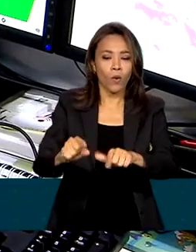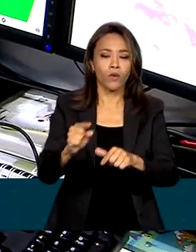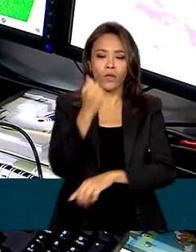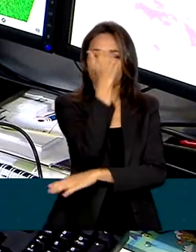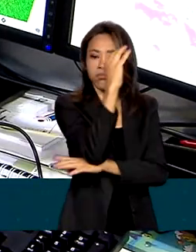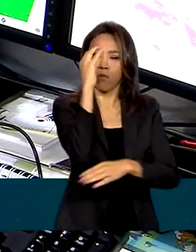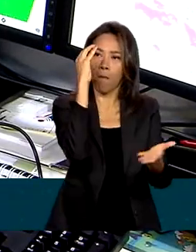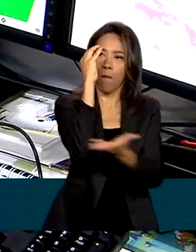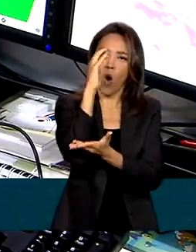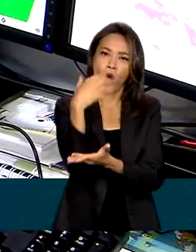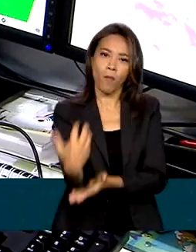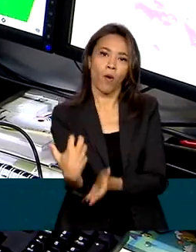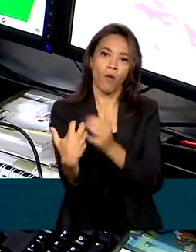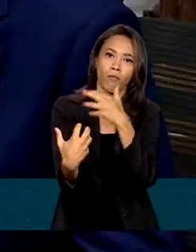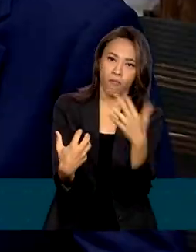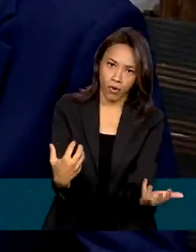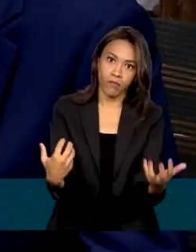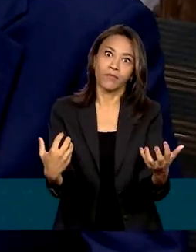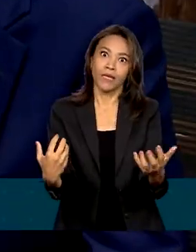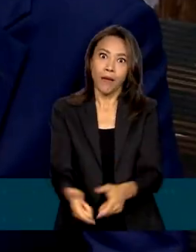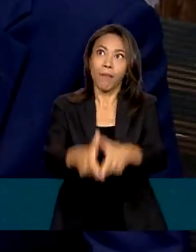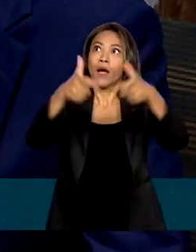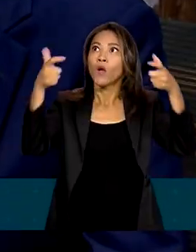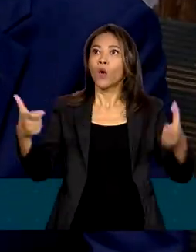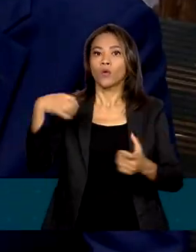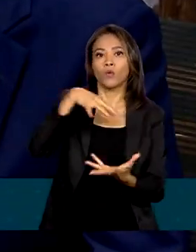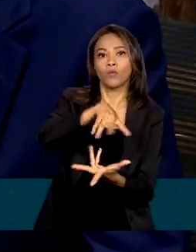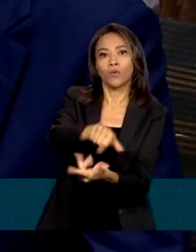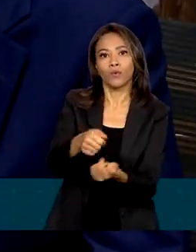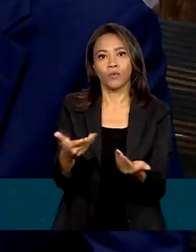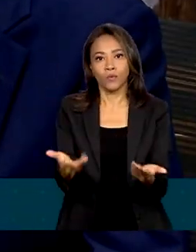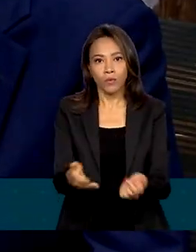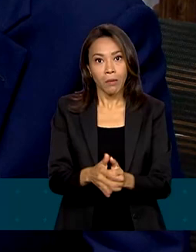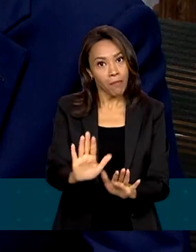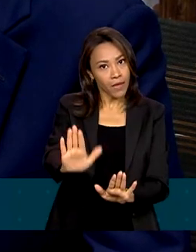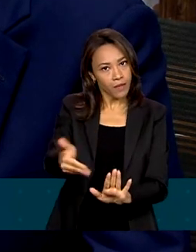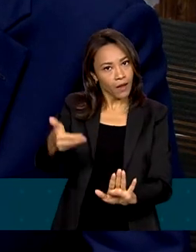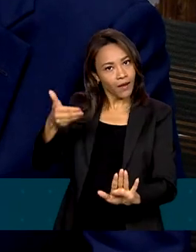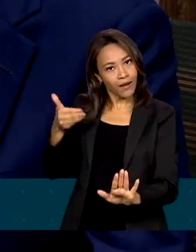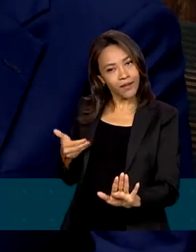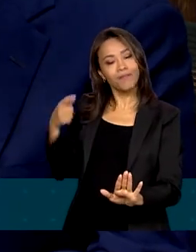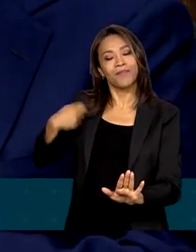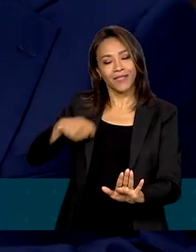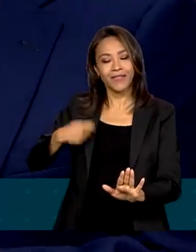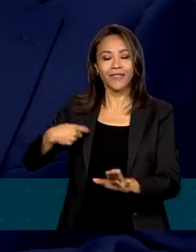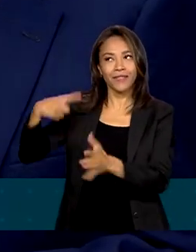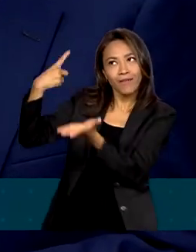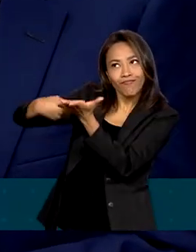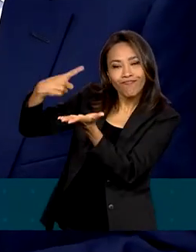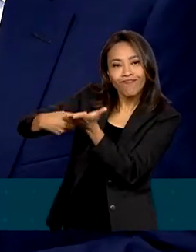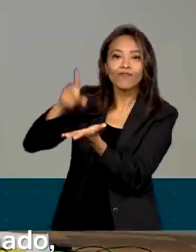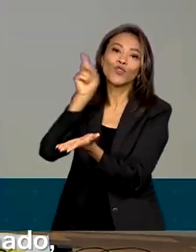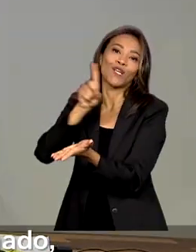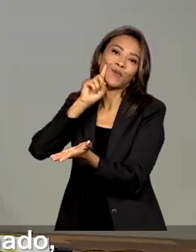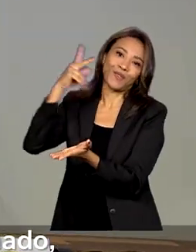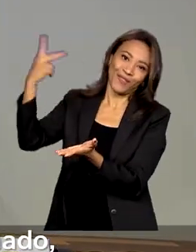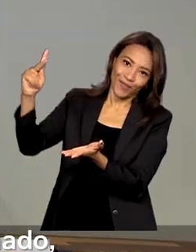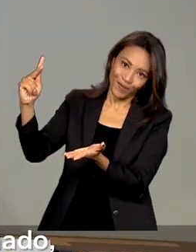maior floresta tropical do mundo. Mas antes, a medida precisa passar pelo Congresso dos Estados Unidos.